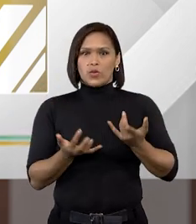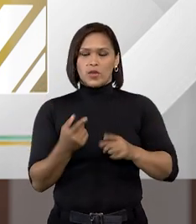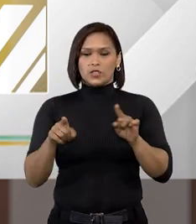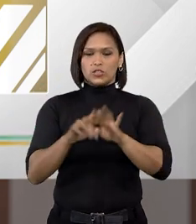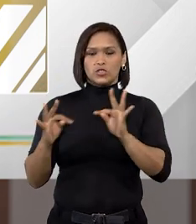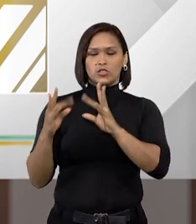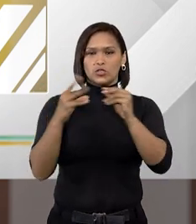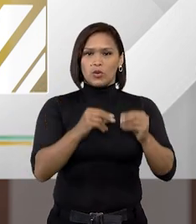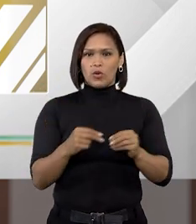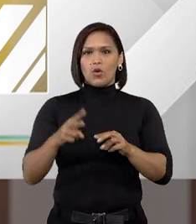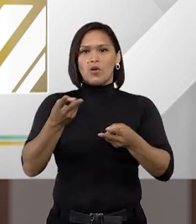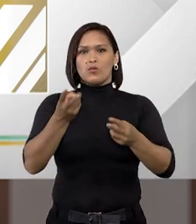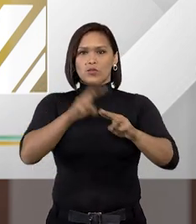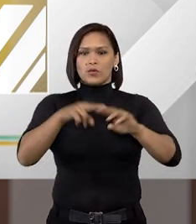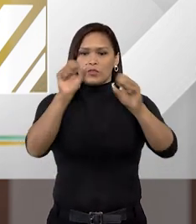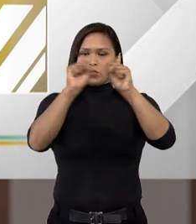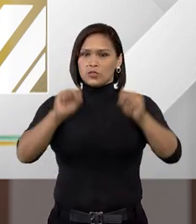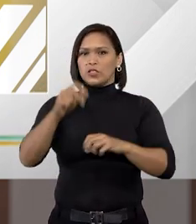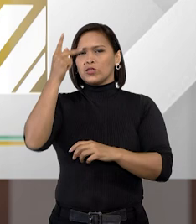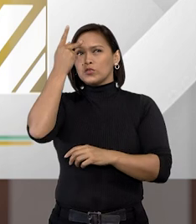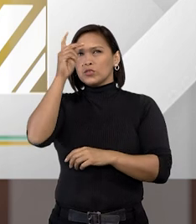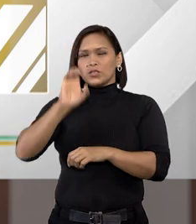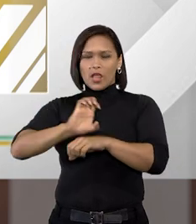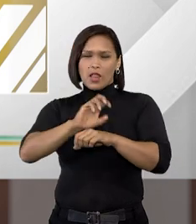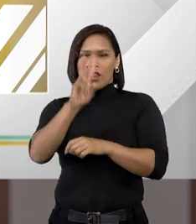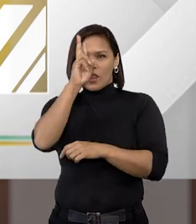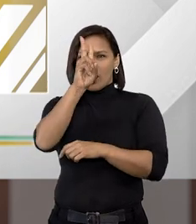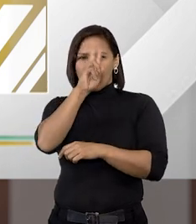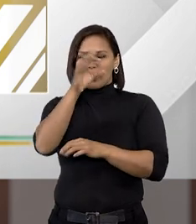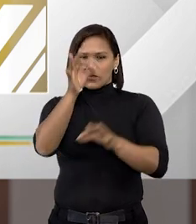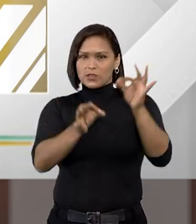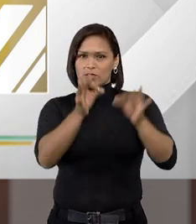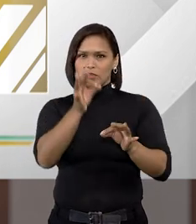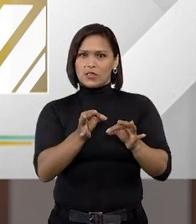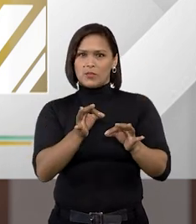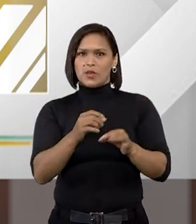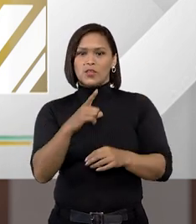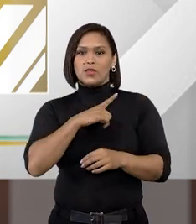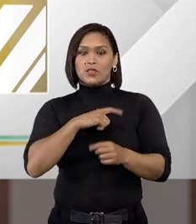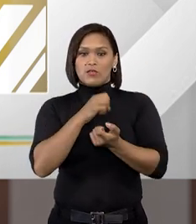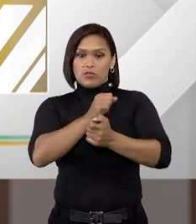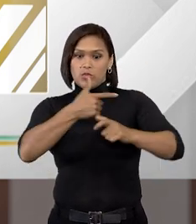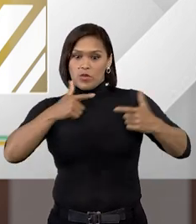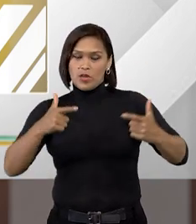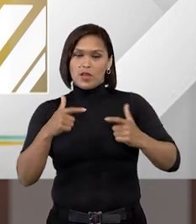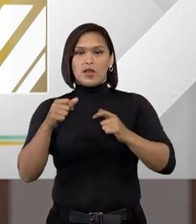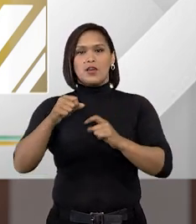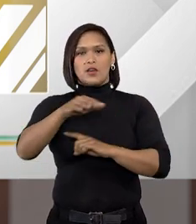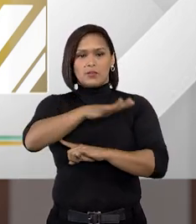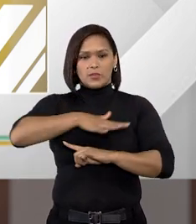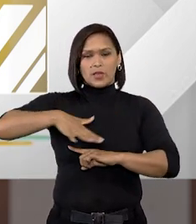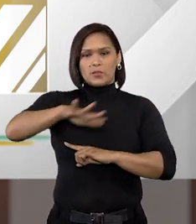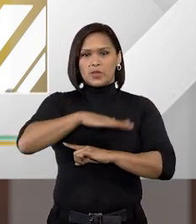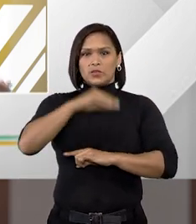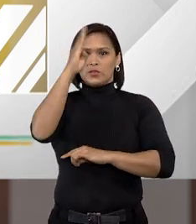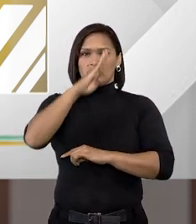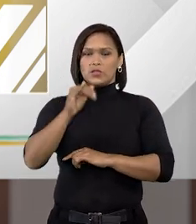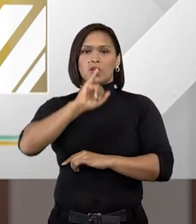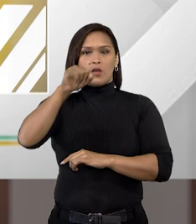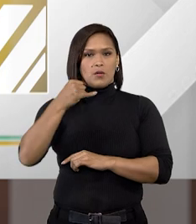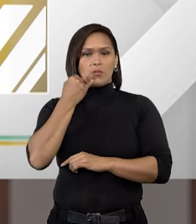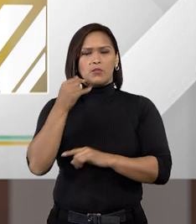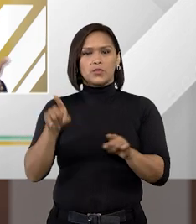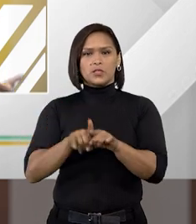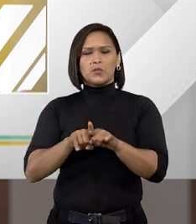todas as unidades penitenciárias do estado acho que vocês bem lembram desse julgamento teve ampla repercussão aproveitando eu